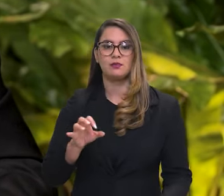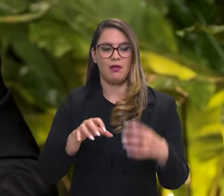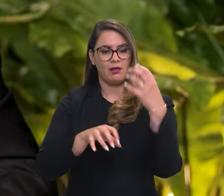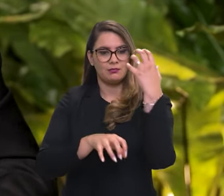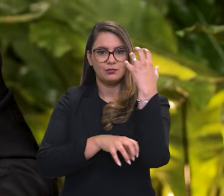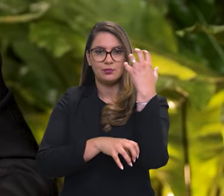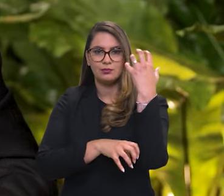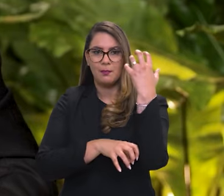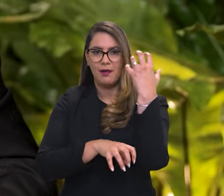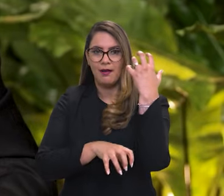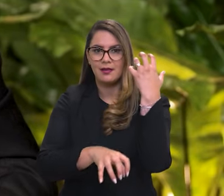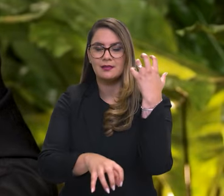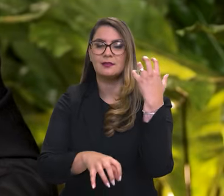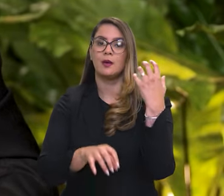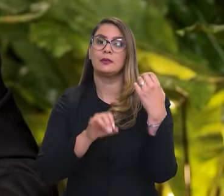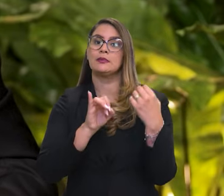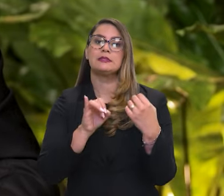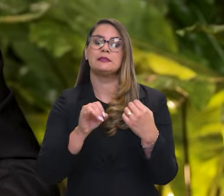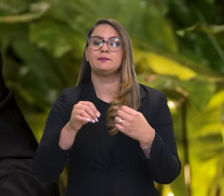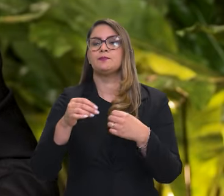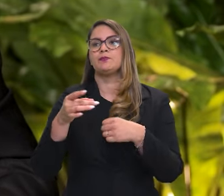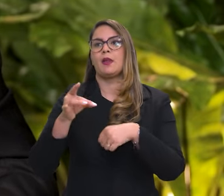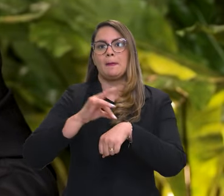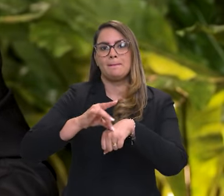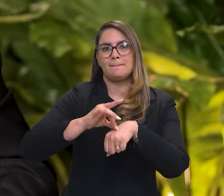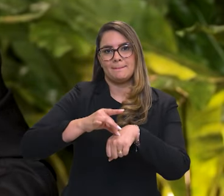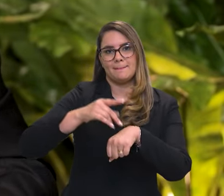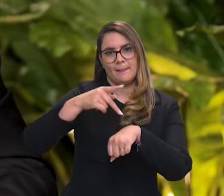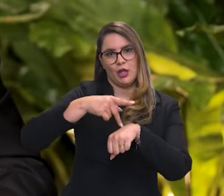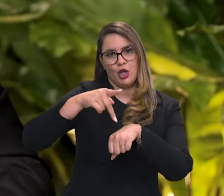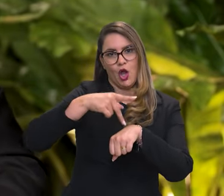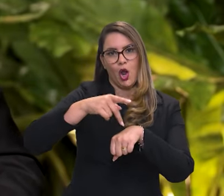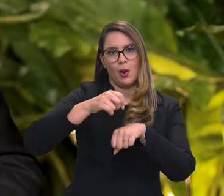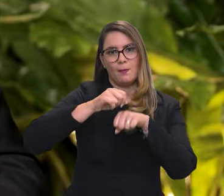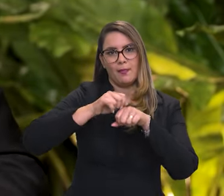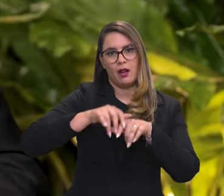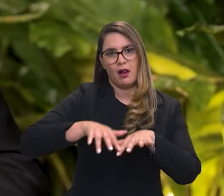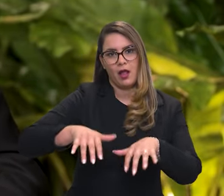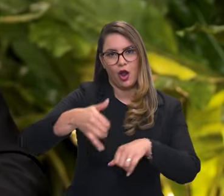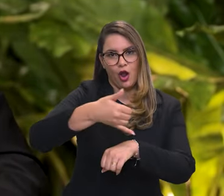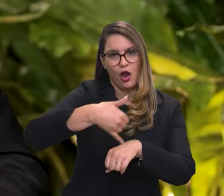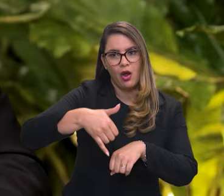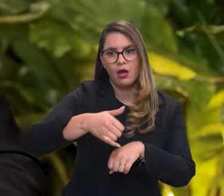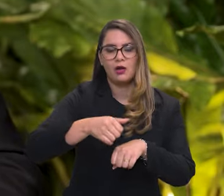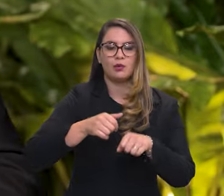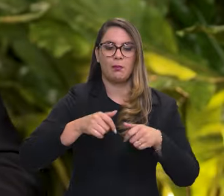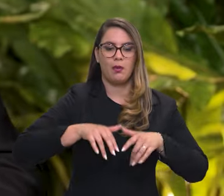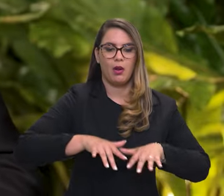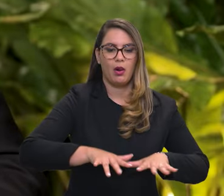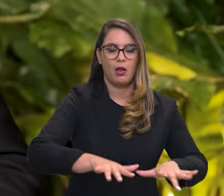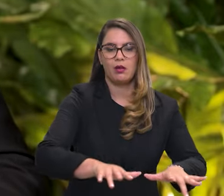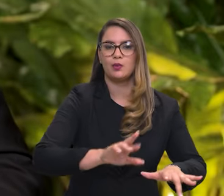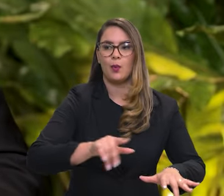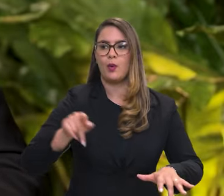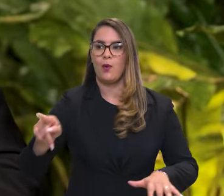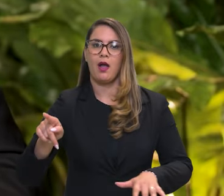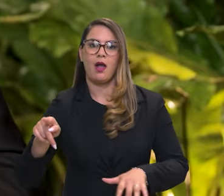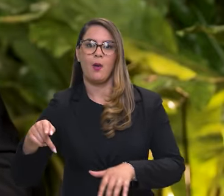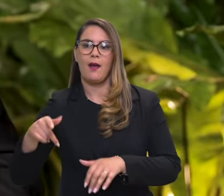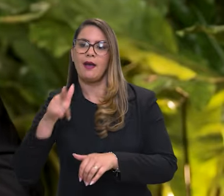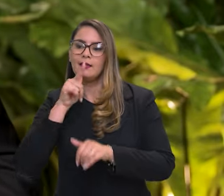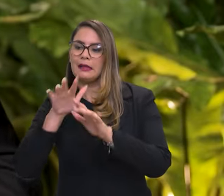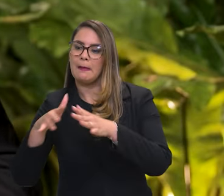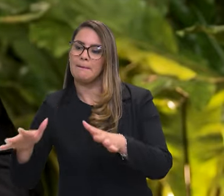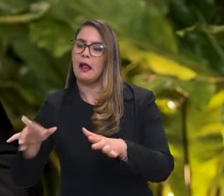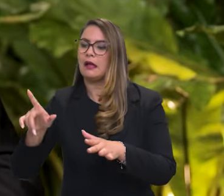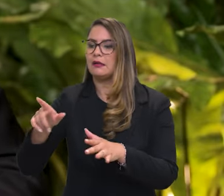do Brasil. Então, no eventual vazamento de petróleo, não é aquela situação que a gente tem na Bacia de Santos, na Bacia de Campos, onde